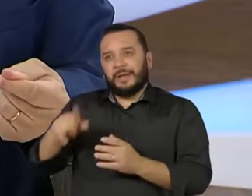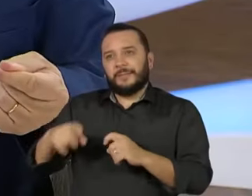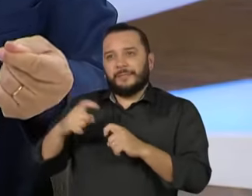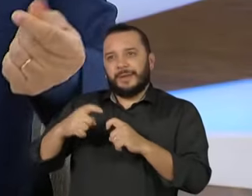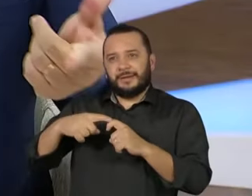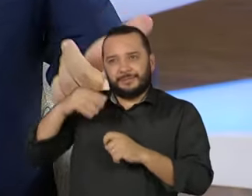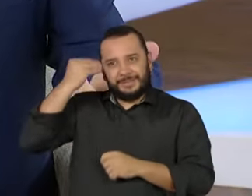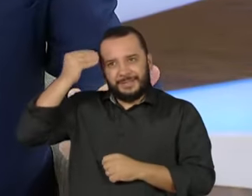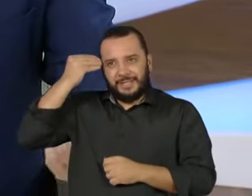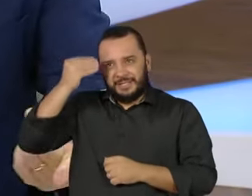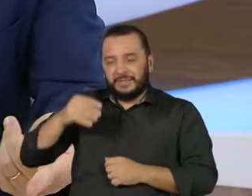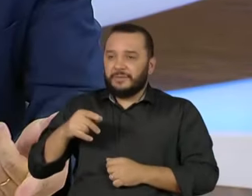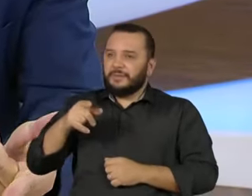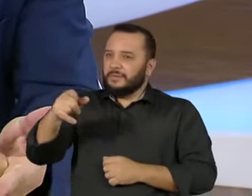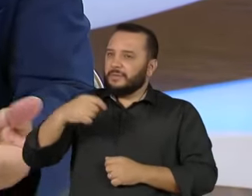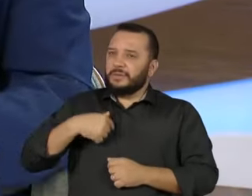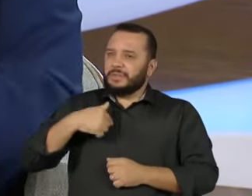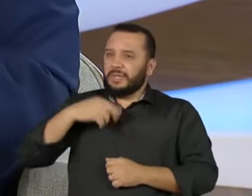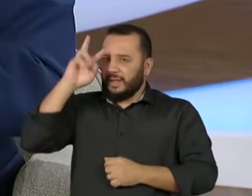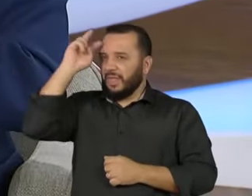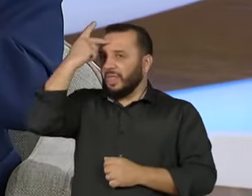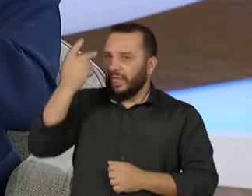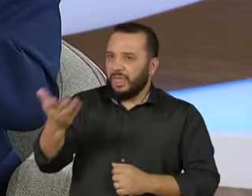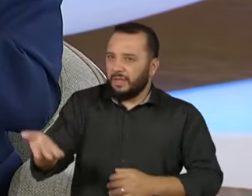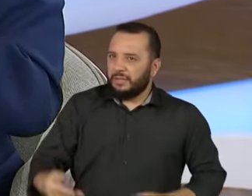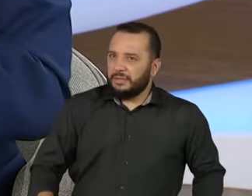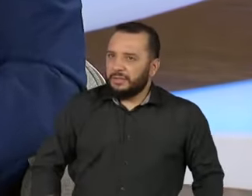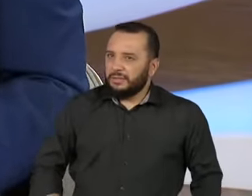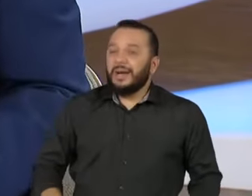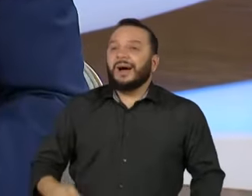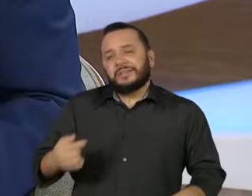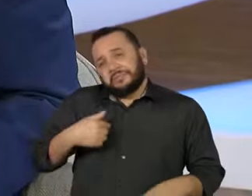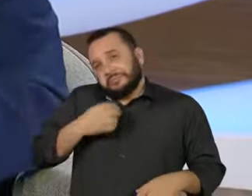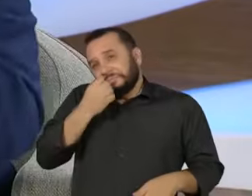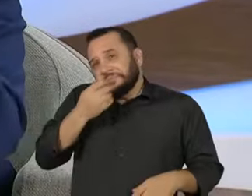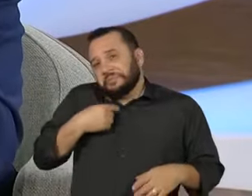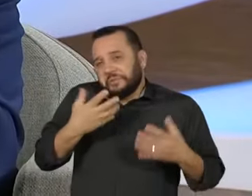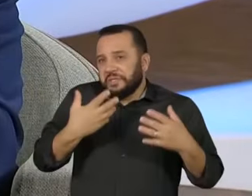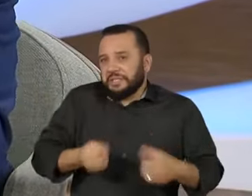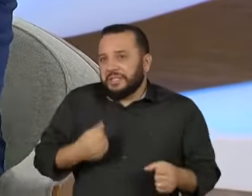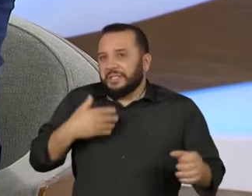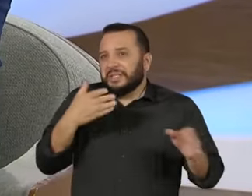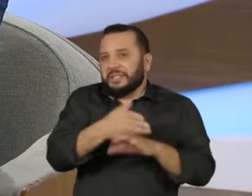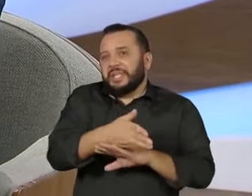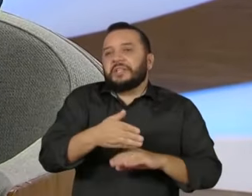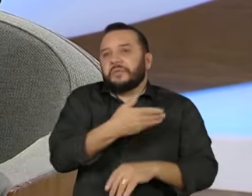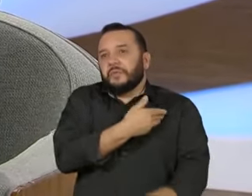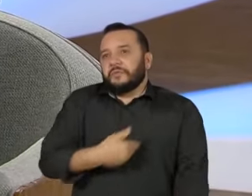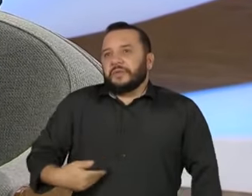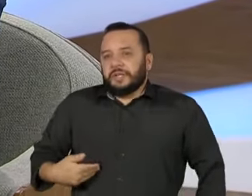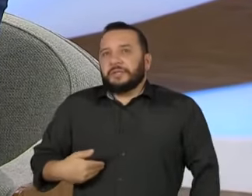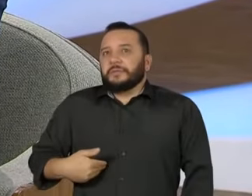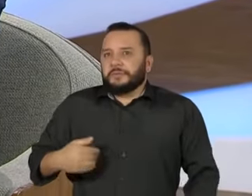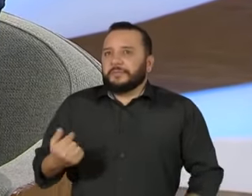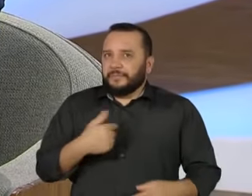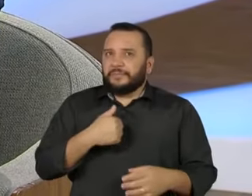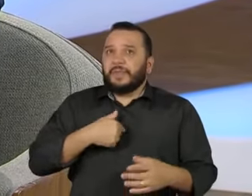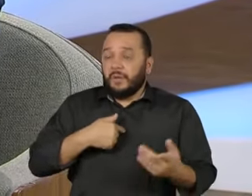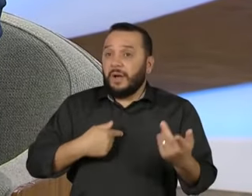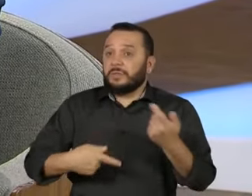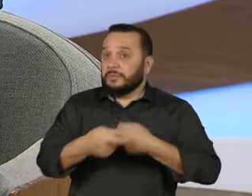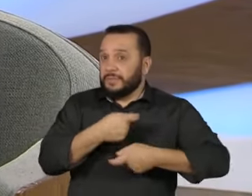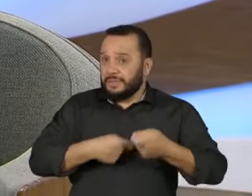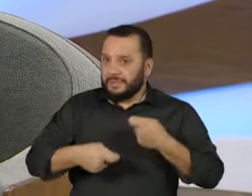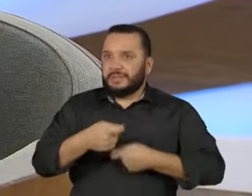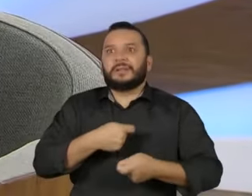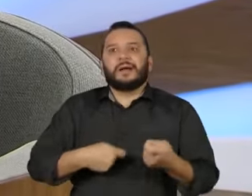brincou comigo. Você teve uma recaída agora. E acabei disputando o governo. Foi ótimo. Porque essa experiência de administrar debaixo de uma